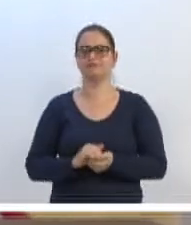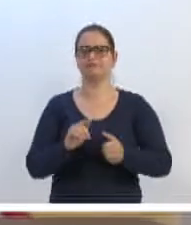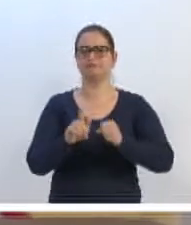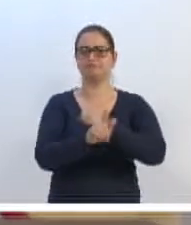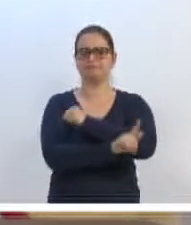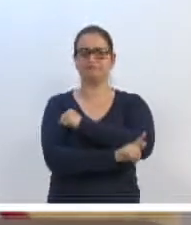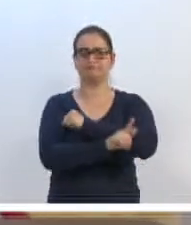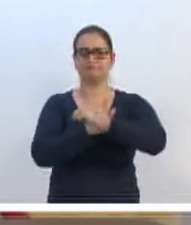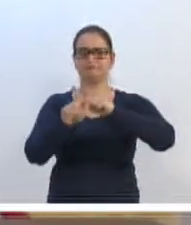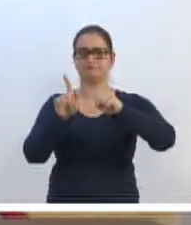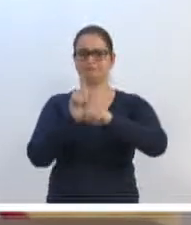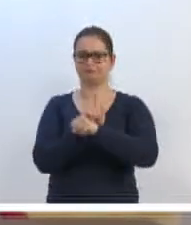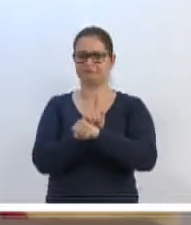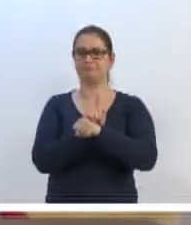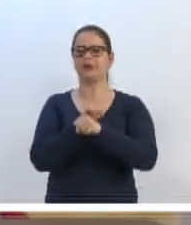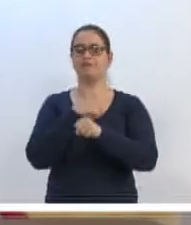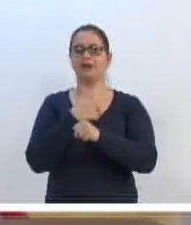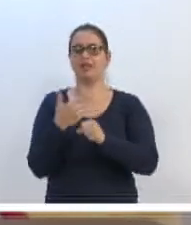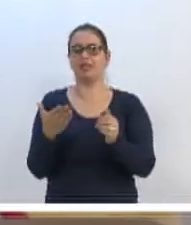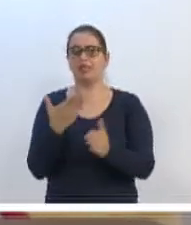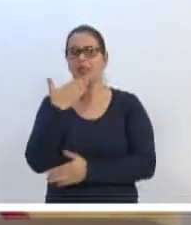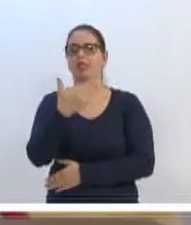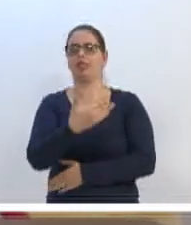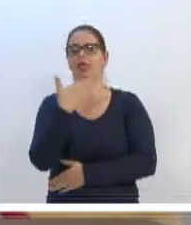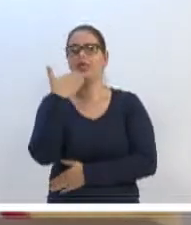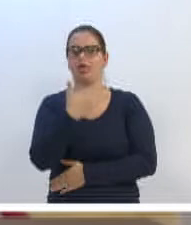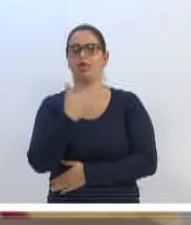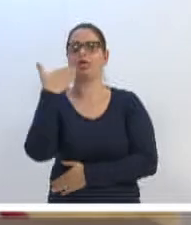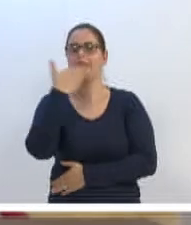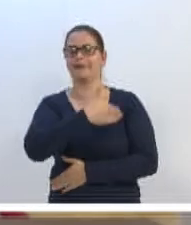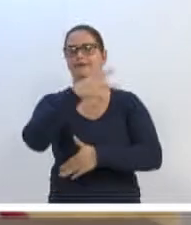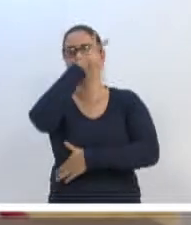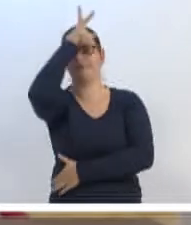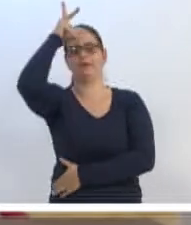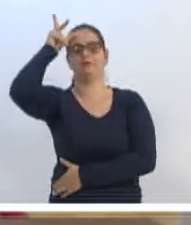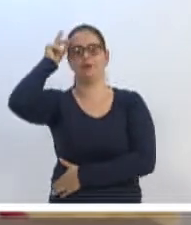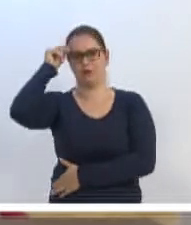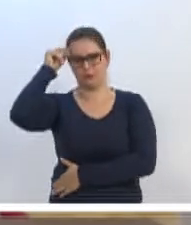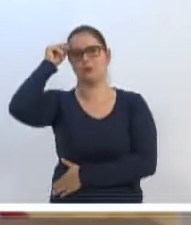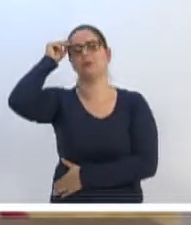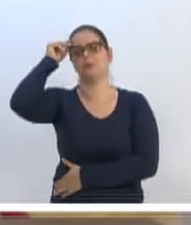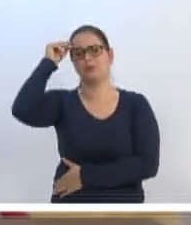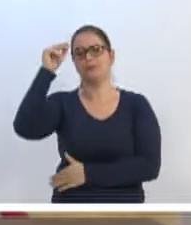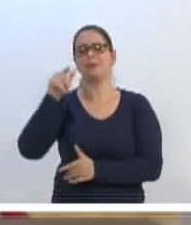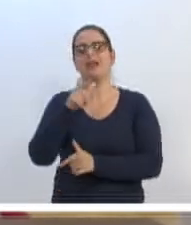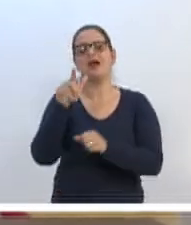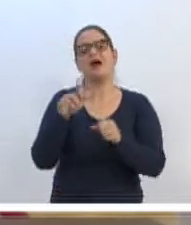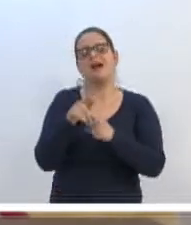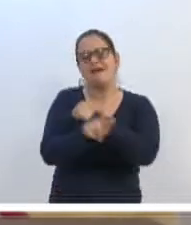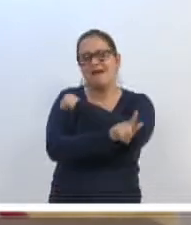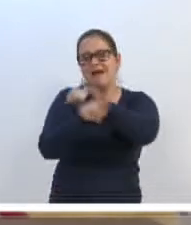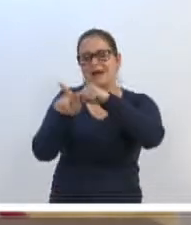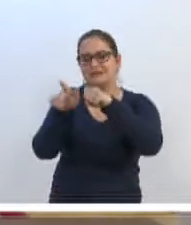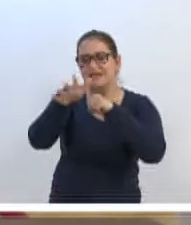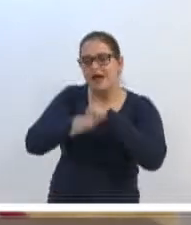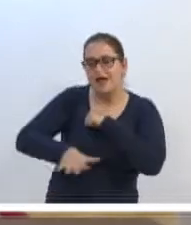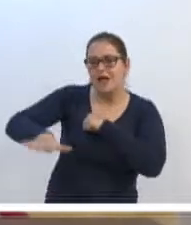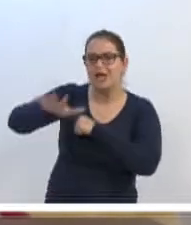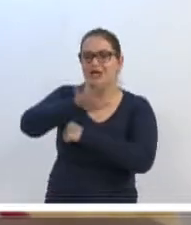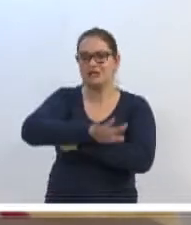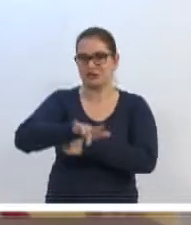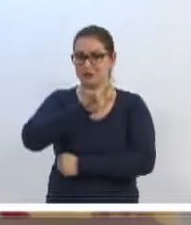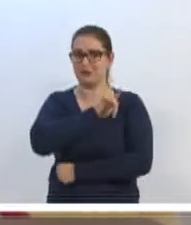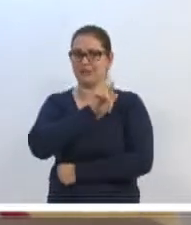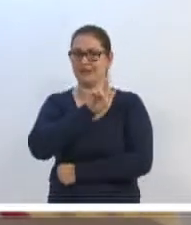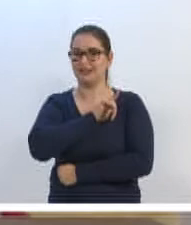Grande Garcia vai continuar mendigando junto à Prefeitura. A Prefeitura, o Grande Garcia tem agora, para a sua lei,